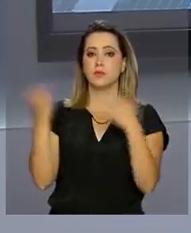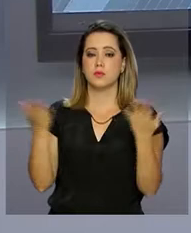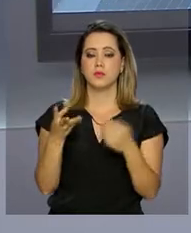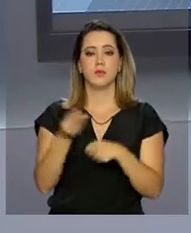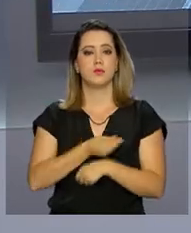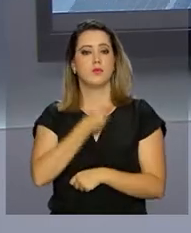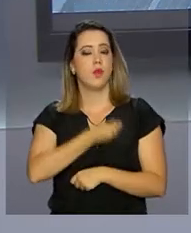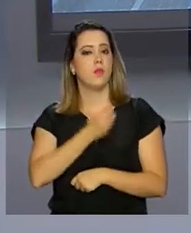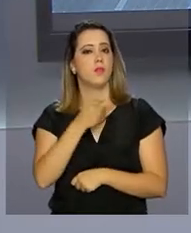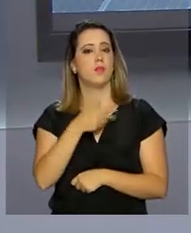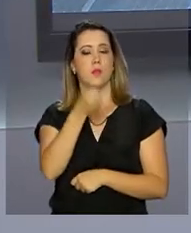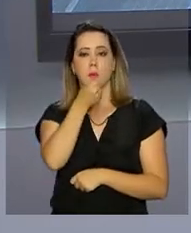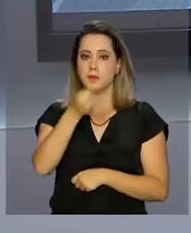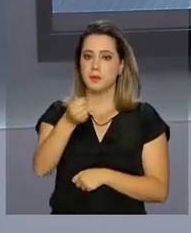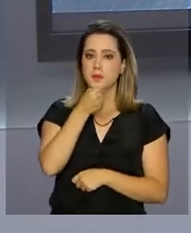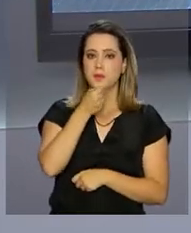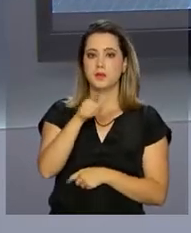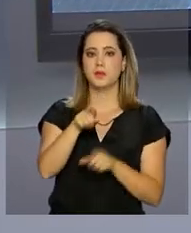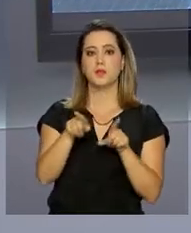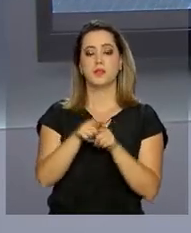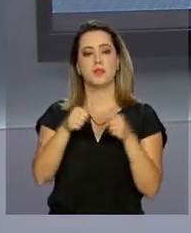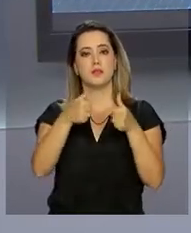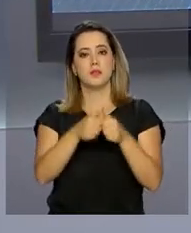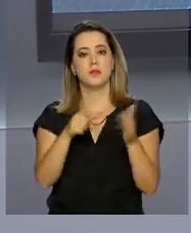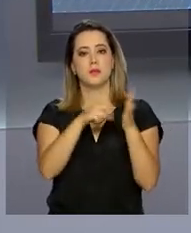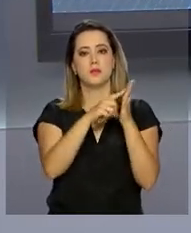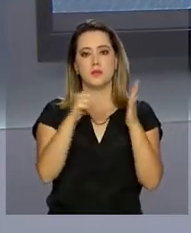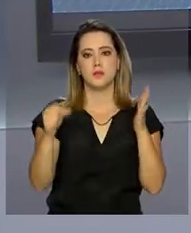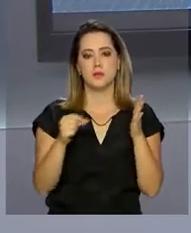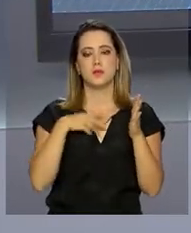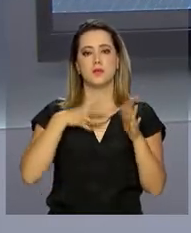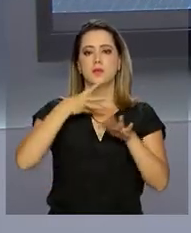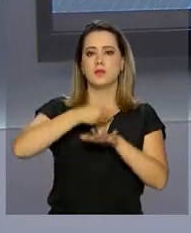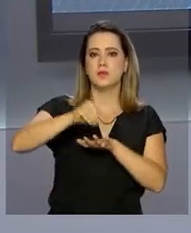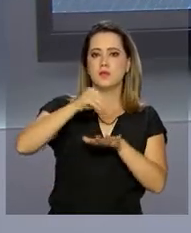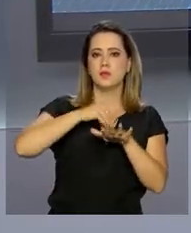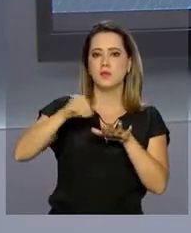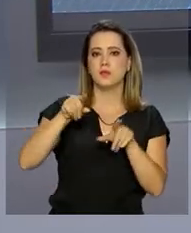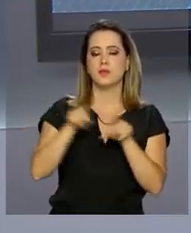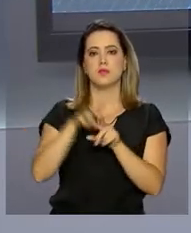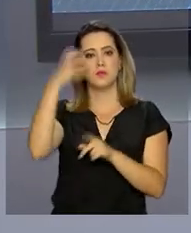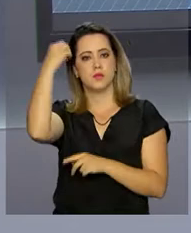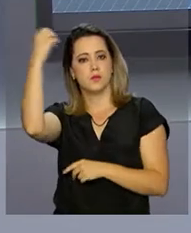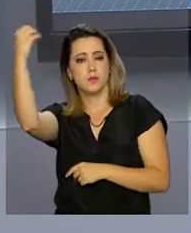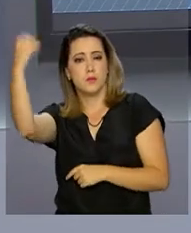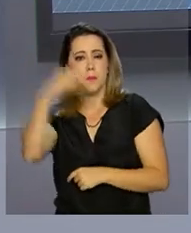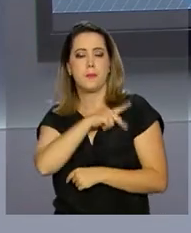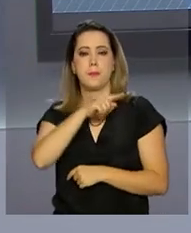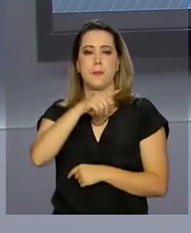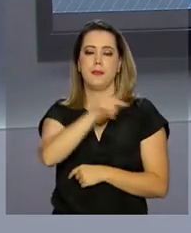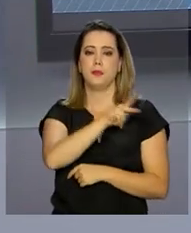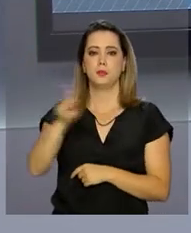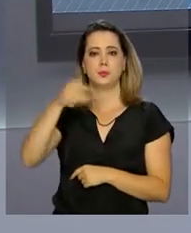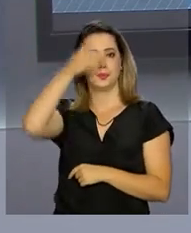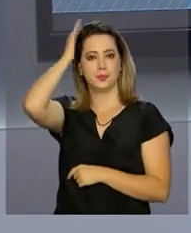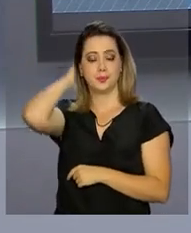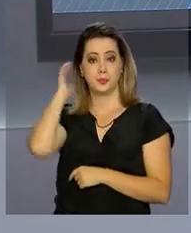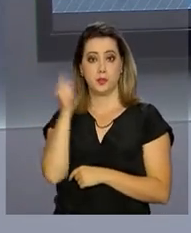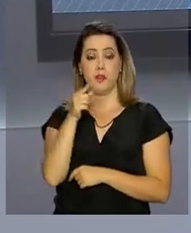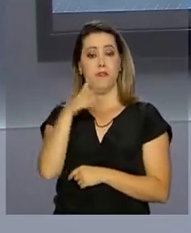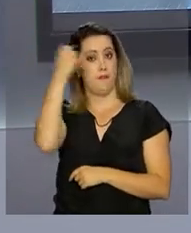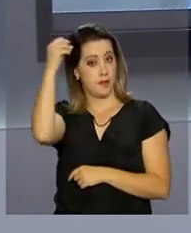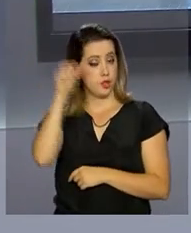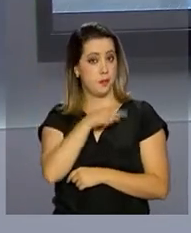conversando ao vivo com a repórter Gabriela Noronha, que está no Palácio do Planalto e tem informações sobre a viagem do presidente Michel Temer à